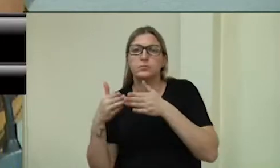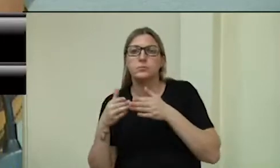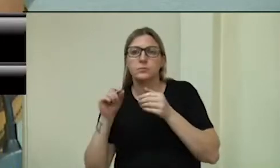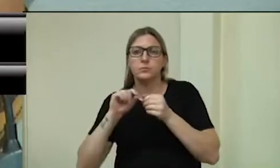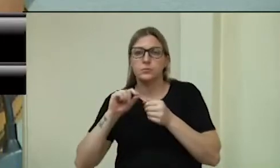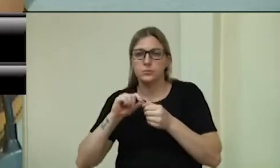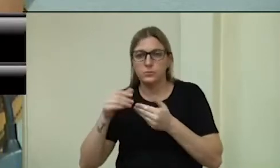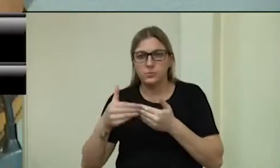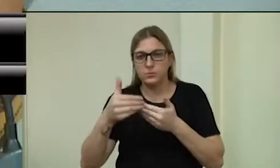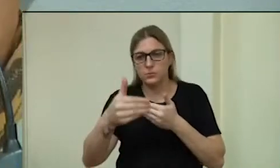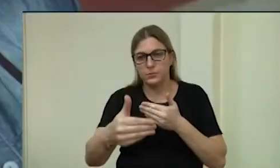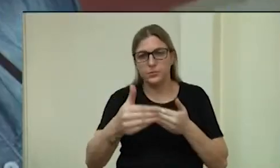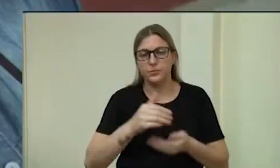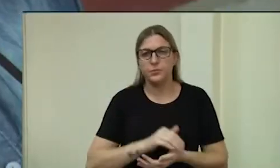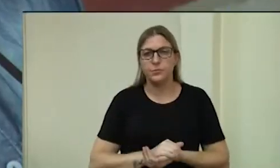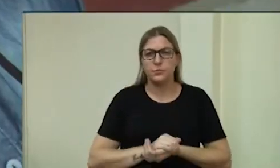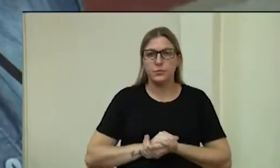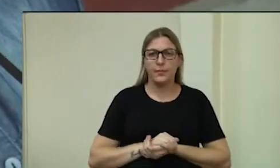providência.